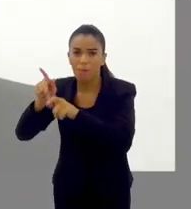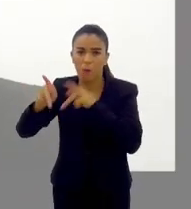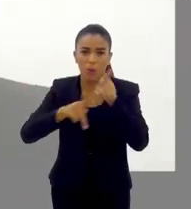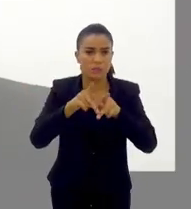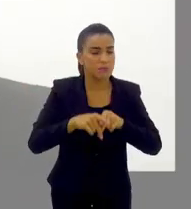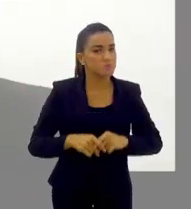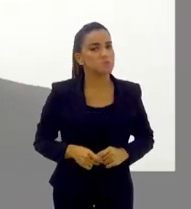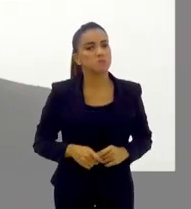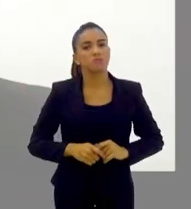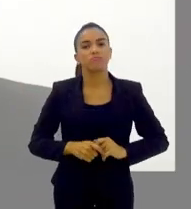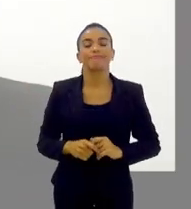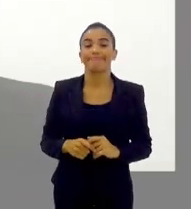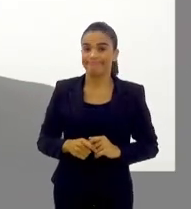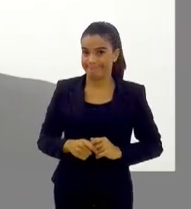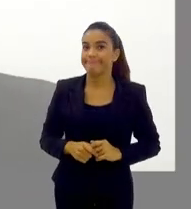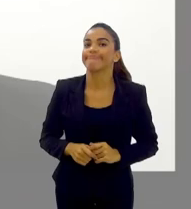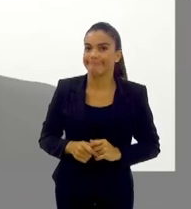população?